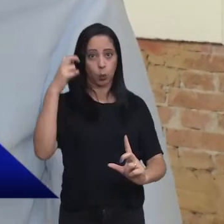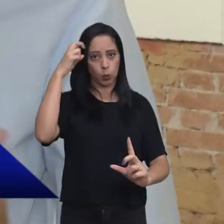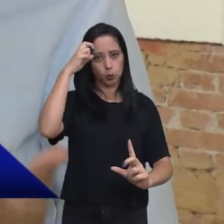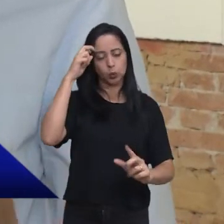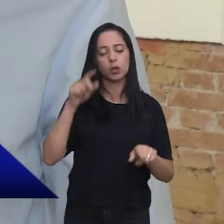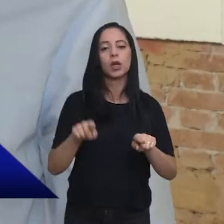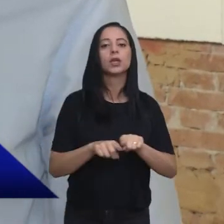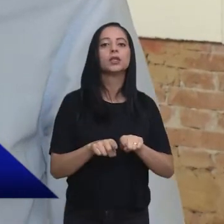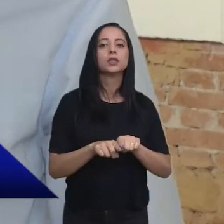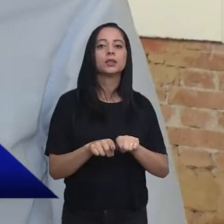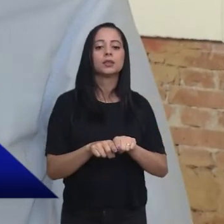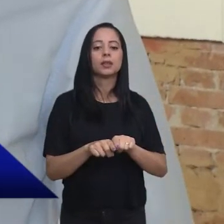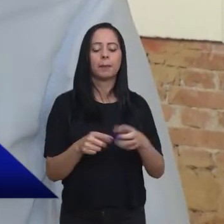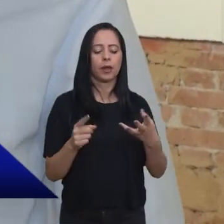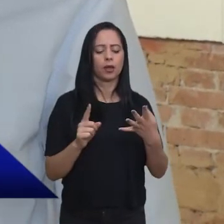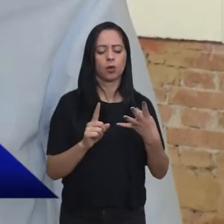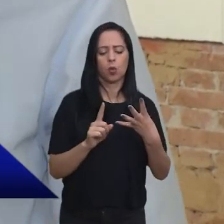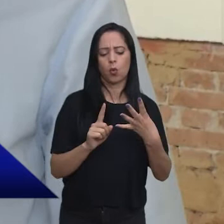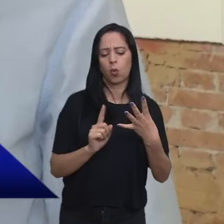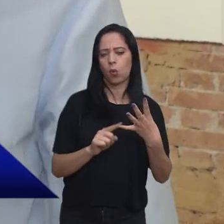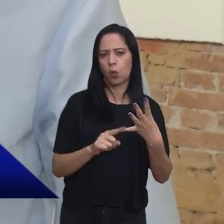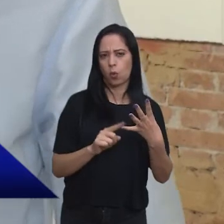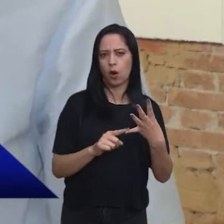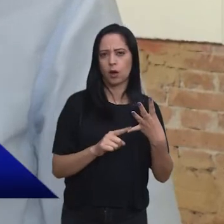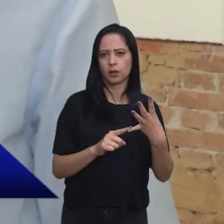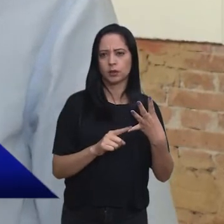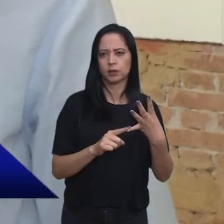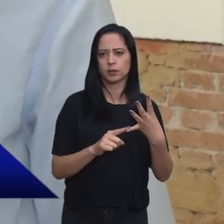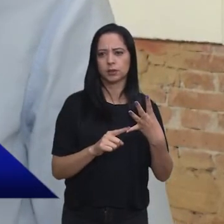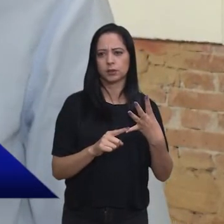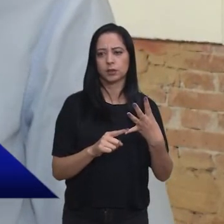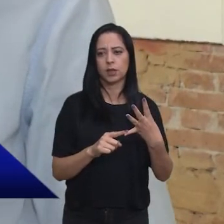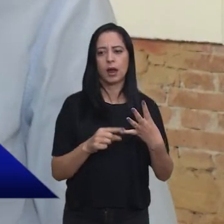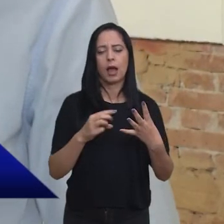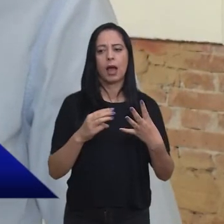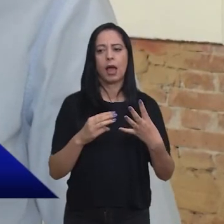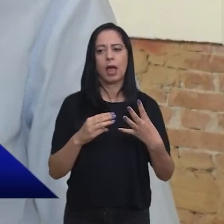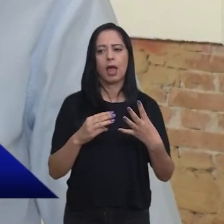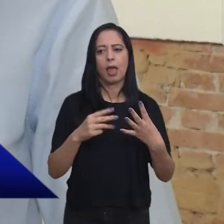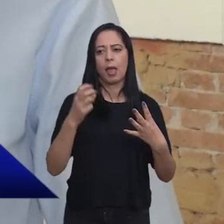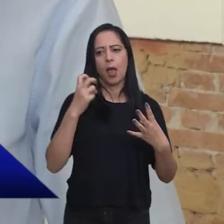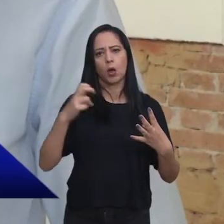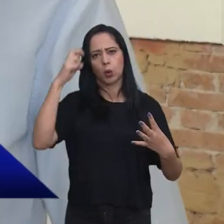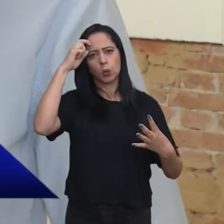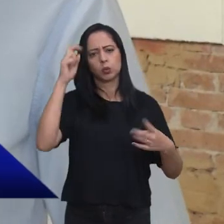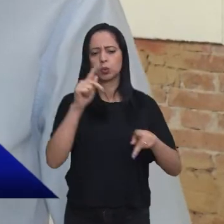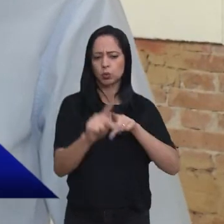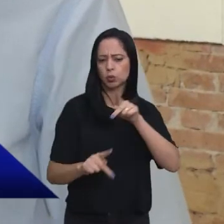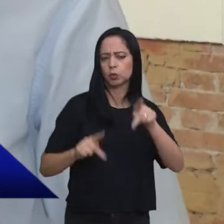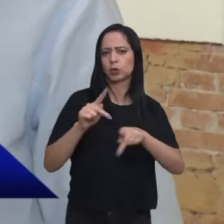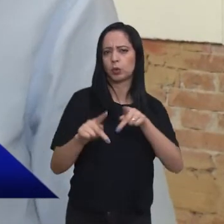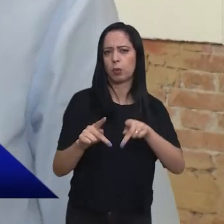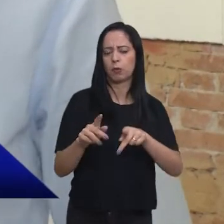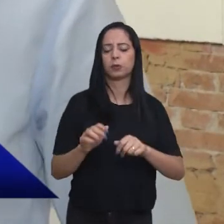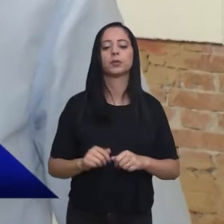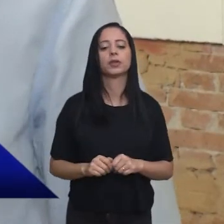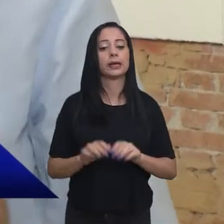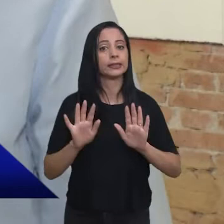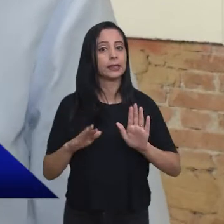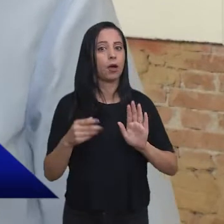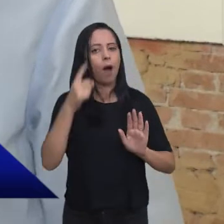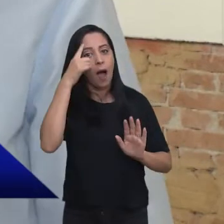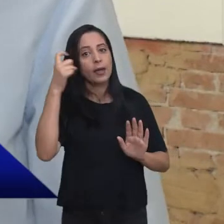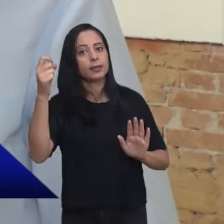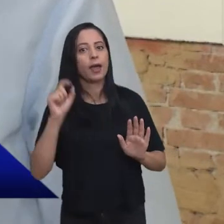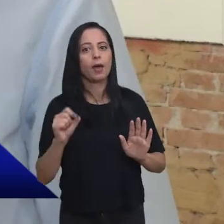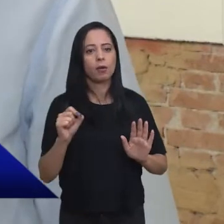cultura, e um quarto que é de mestres e mestras da cultura popular. Então, a ideia é que o